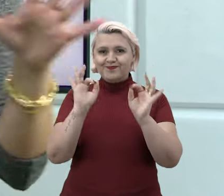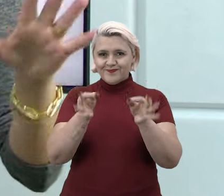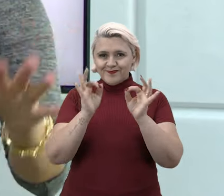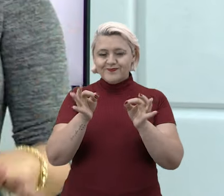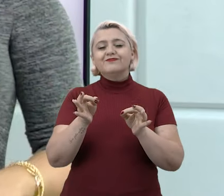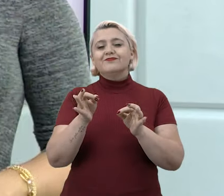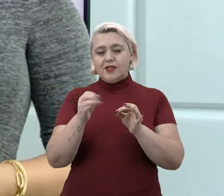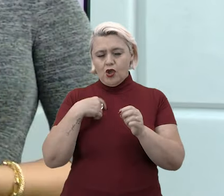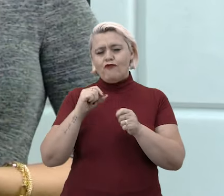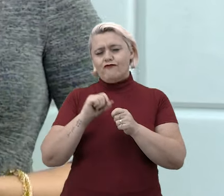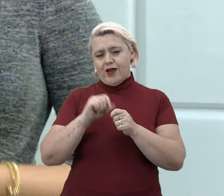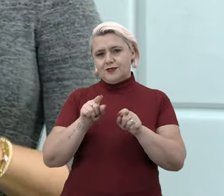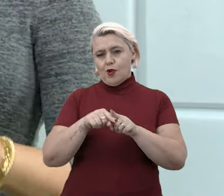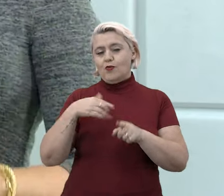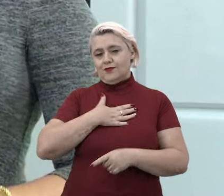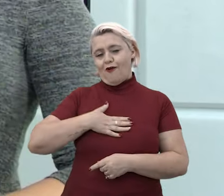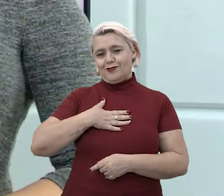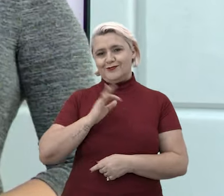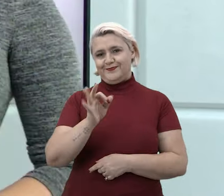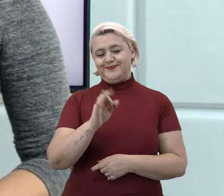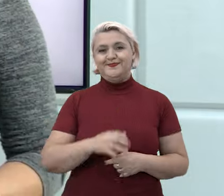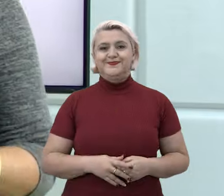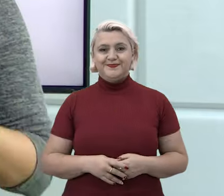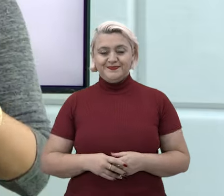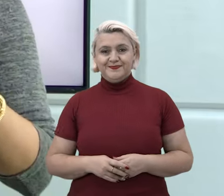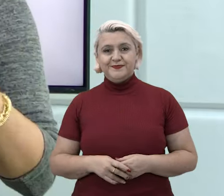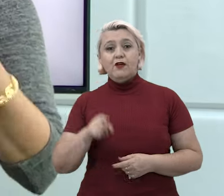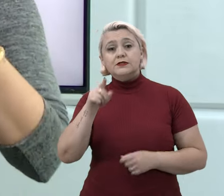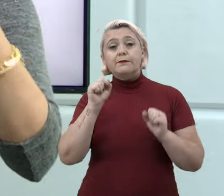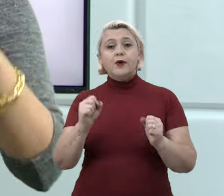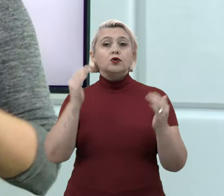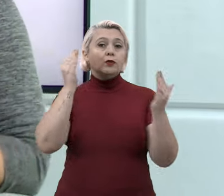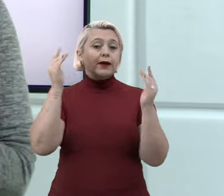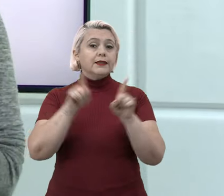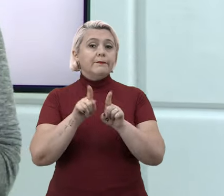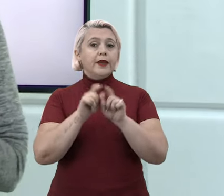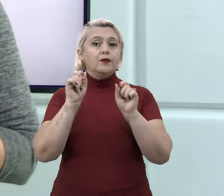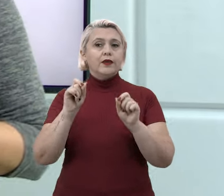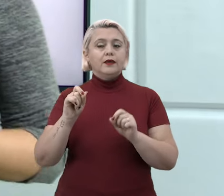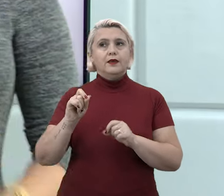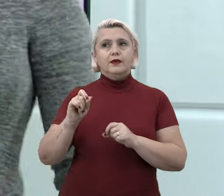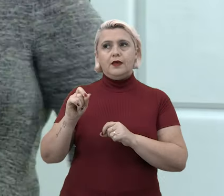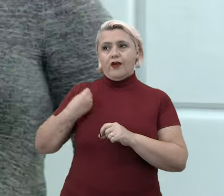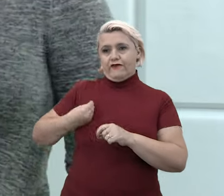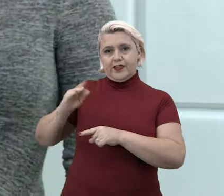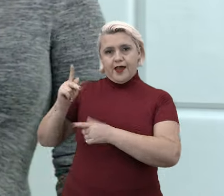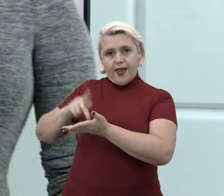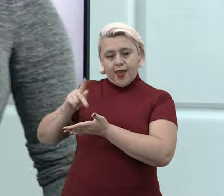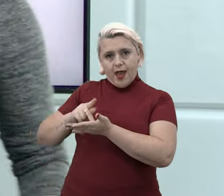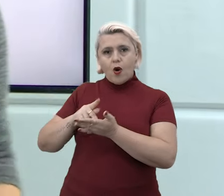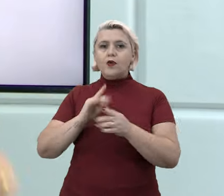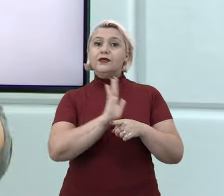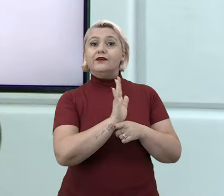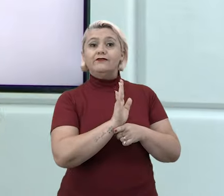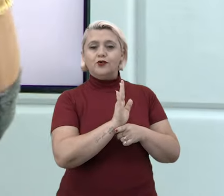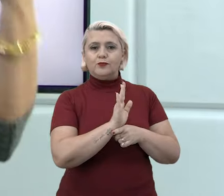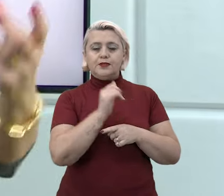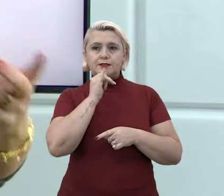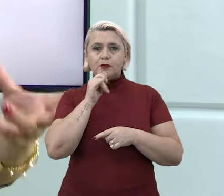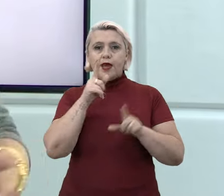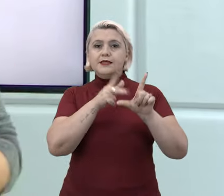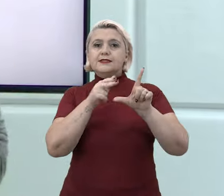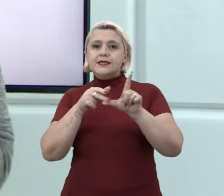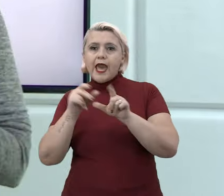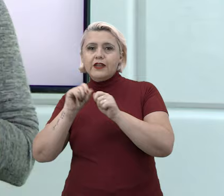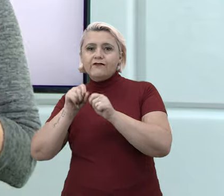eu faço demais, gosto muito mesmo. Você pode comparar também realidade e ficção. Olha, na série X, acontece tal